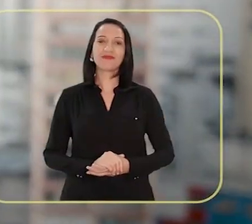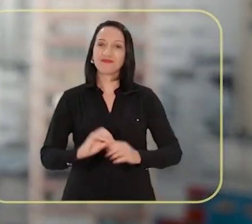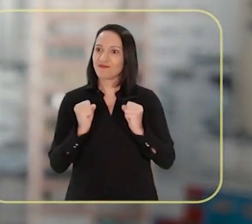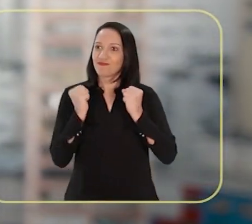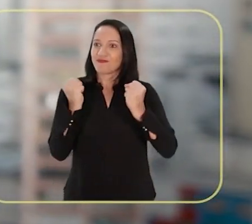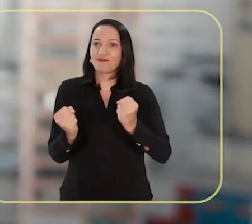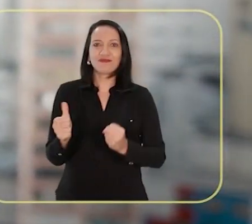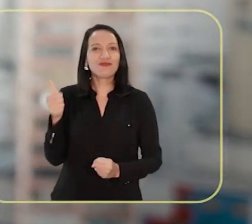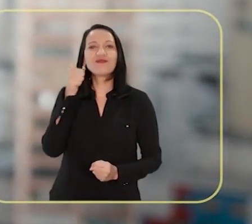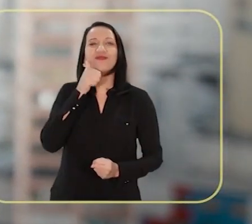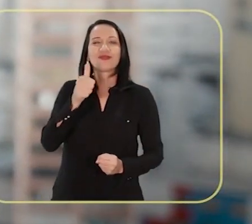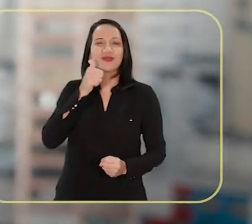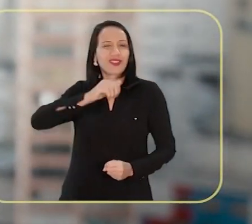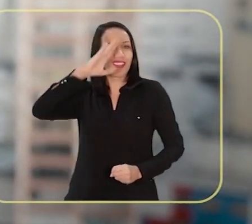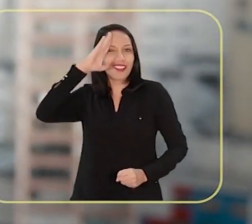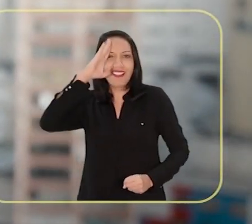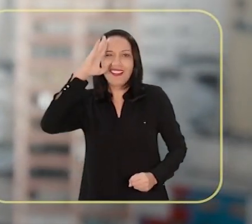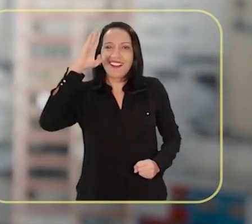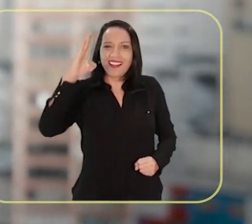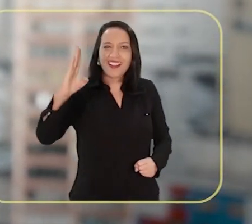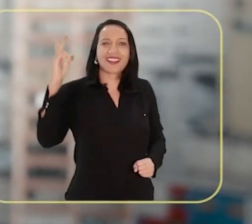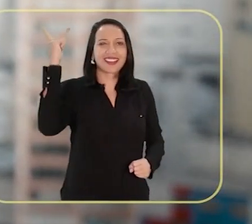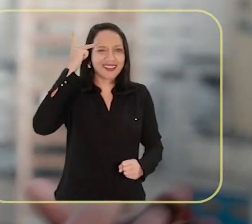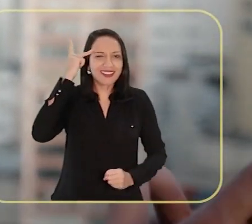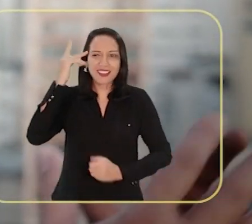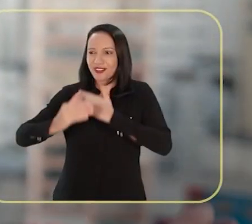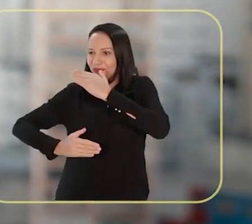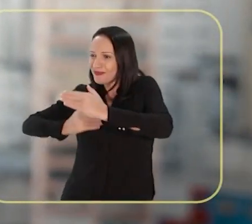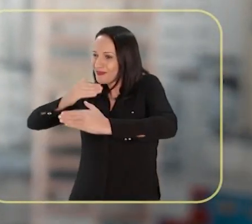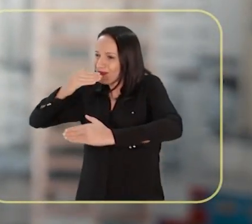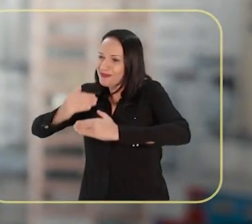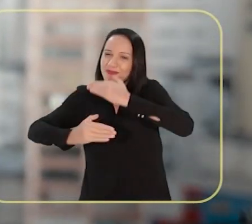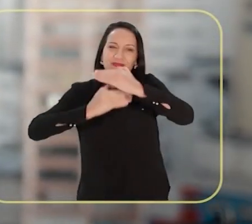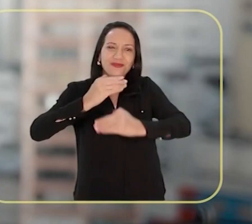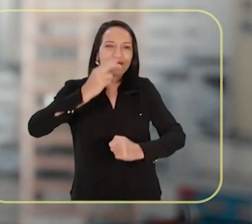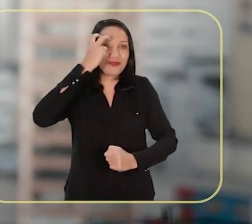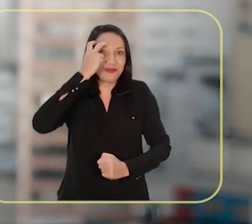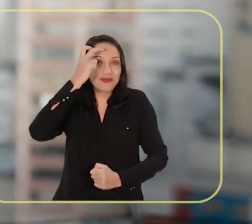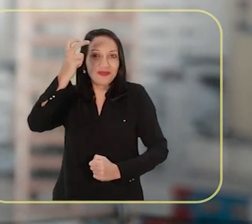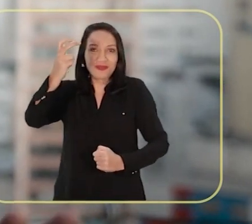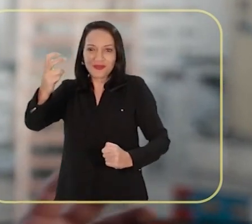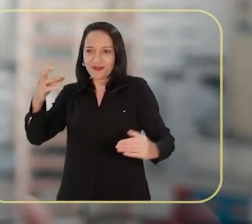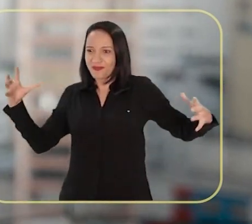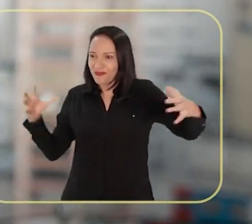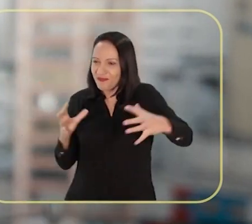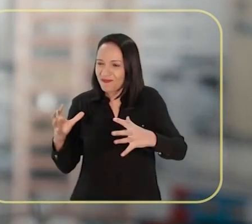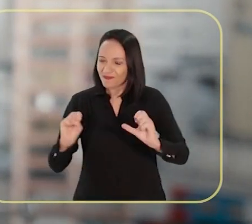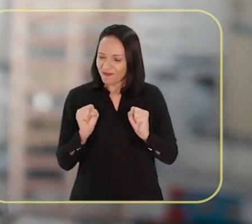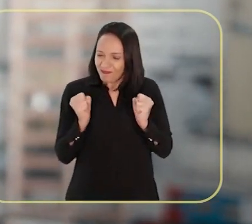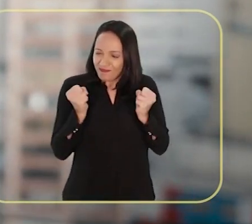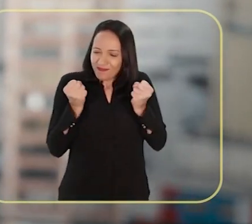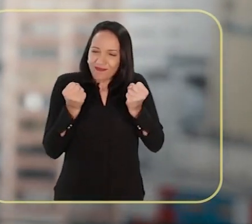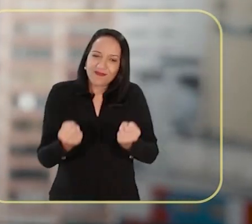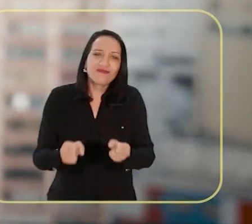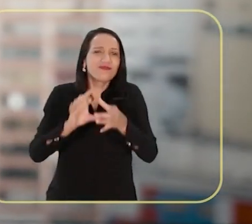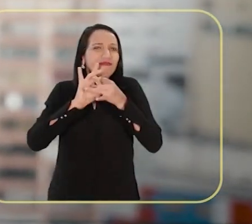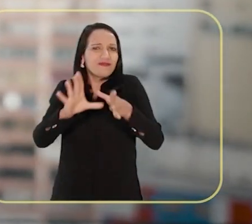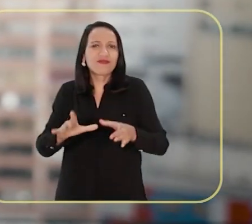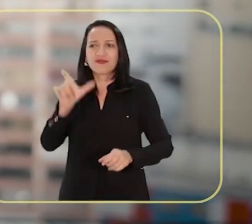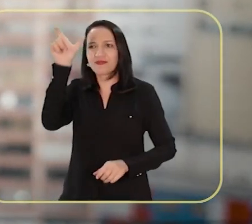A força que as mulheres têm é fundamental para que São Paulo vá mais longe. Vamos ser inteligentes, unir todo o nosso esforço,